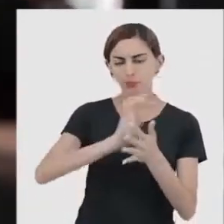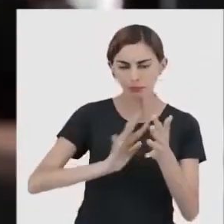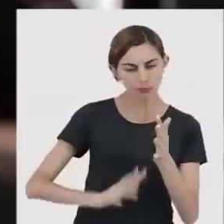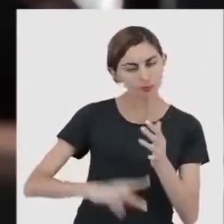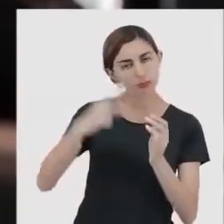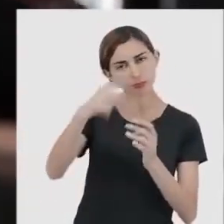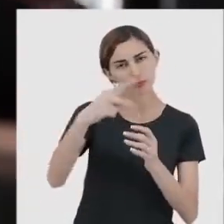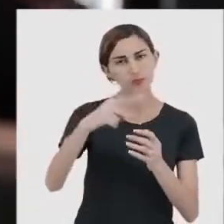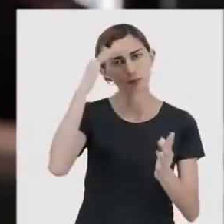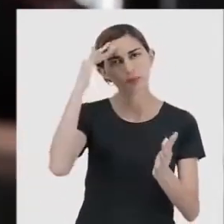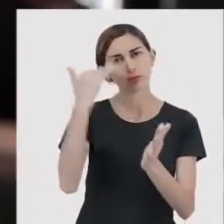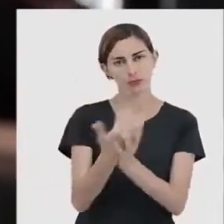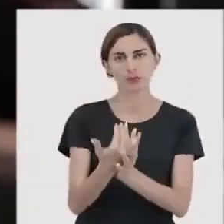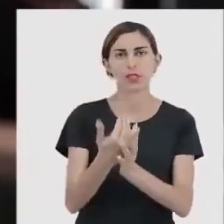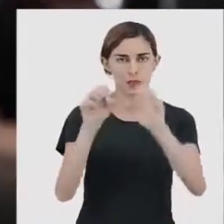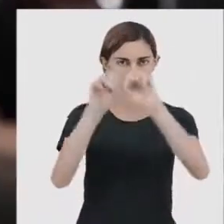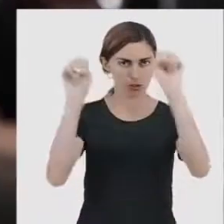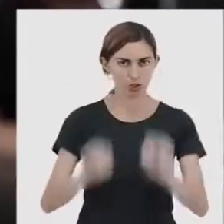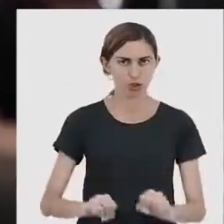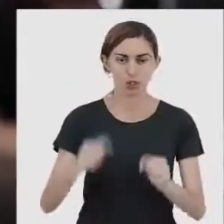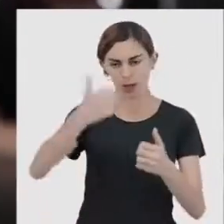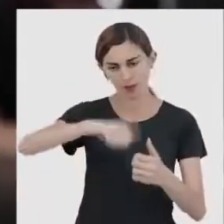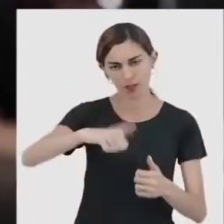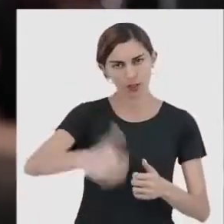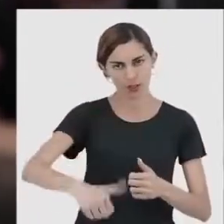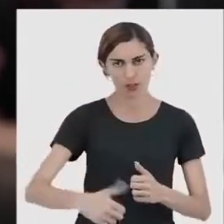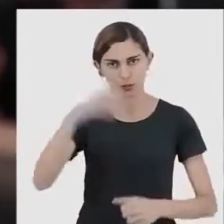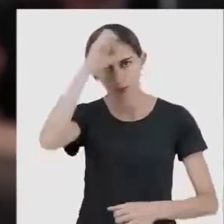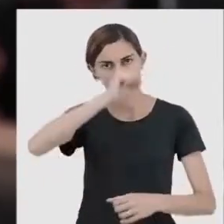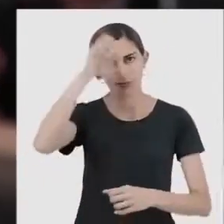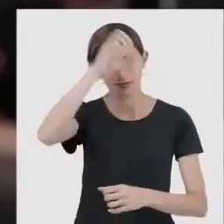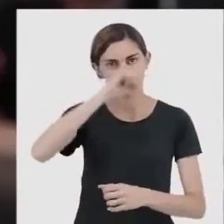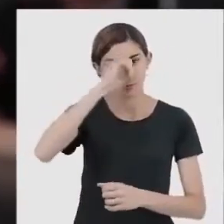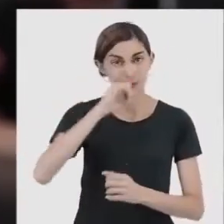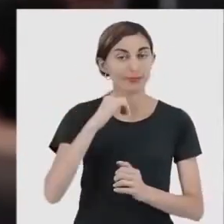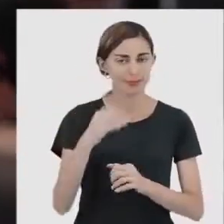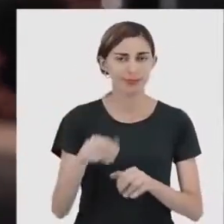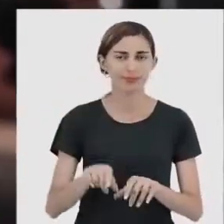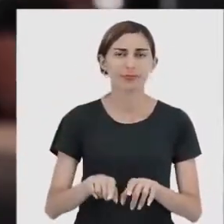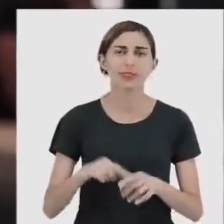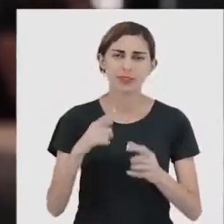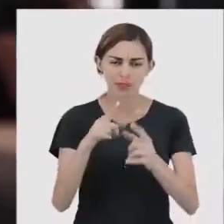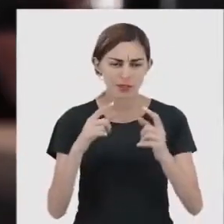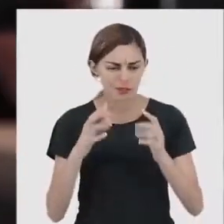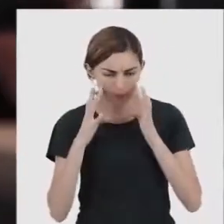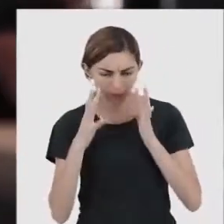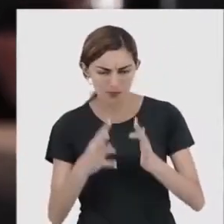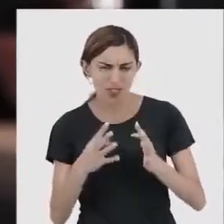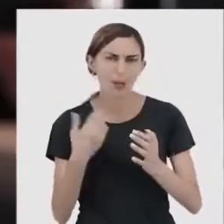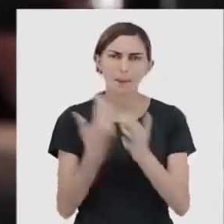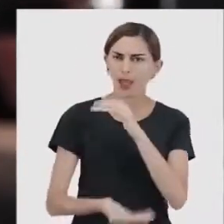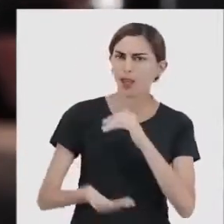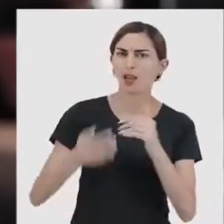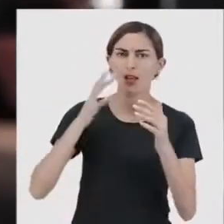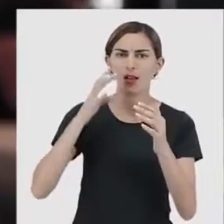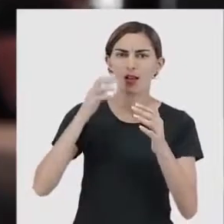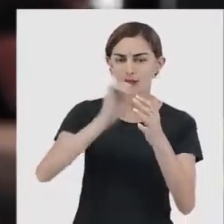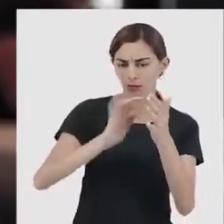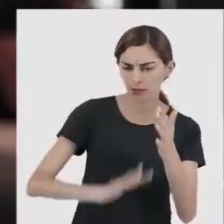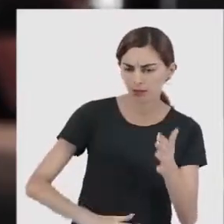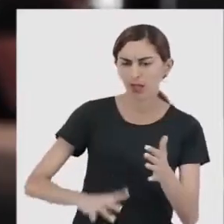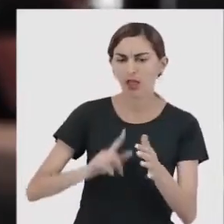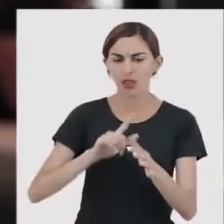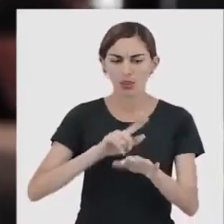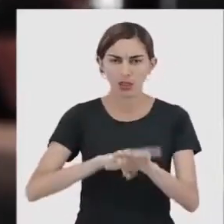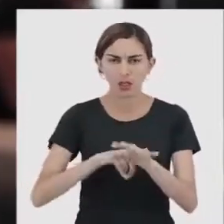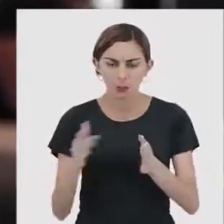atividades que você vai cumprir, esse sistema de avaliação da aprendizagem. Então, se disciplina nele. Não perde nenhuma atividade, nenhum